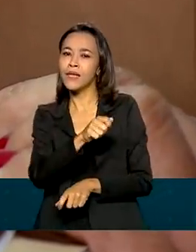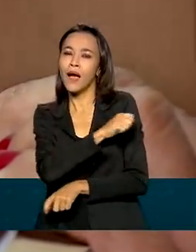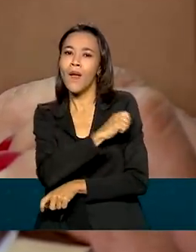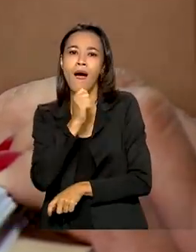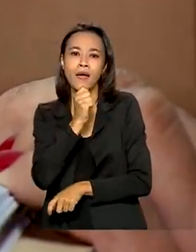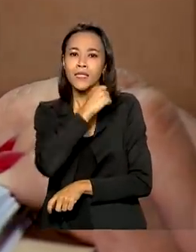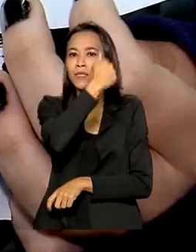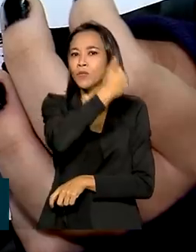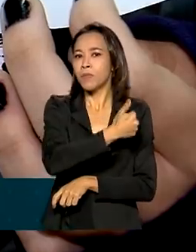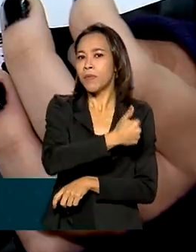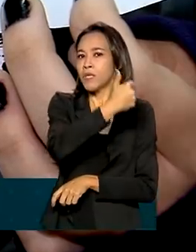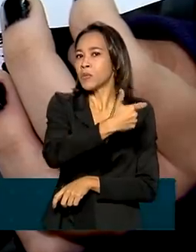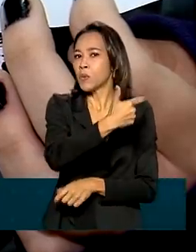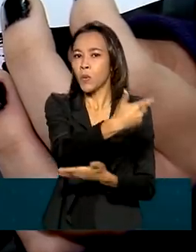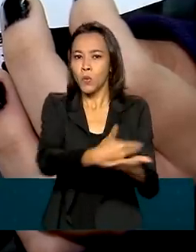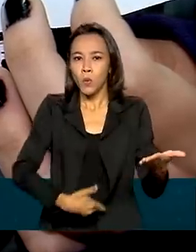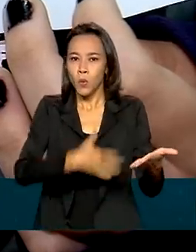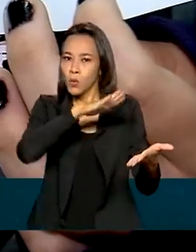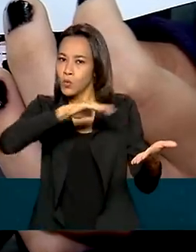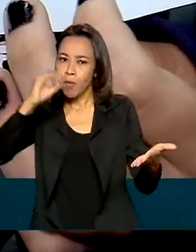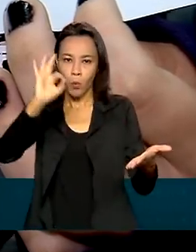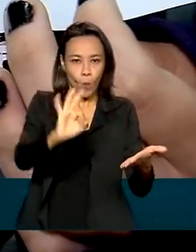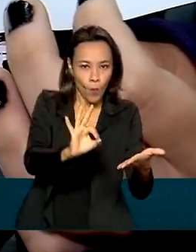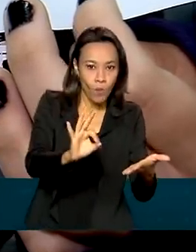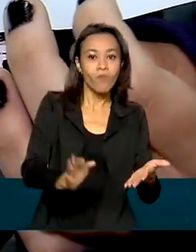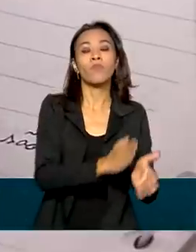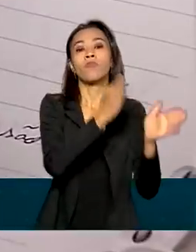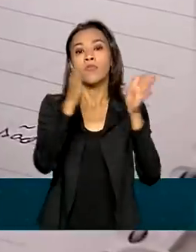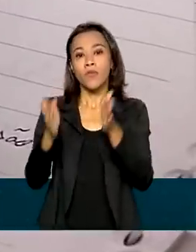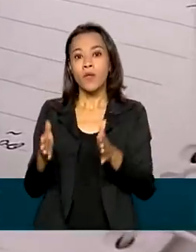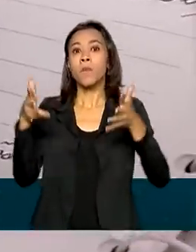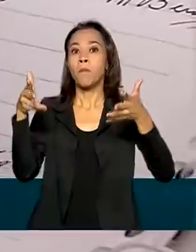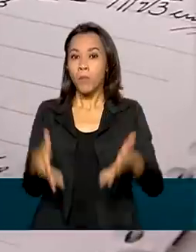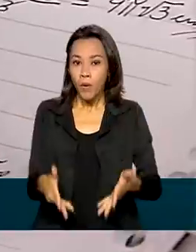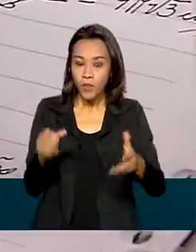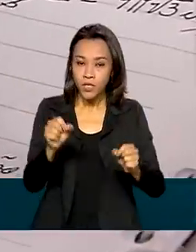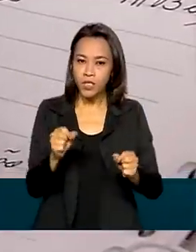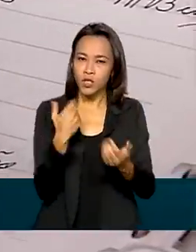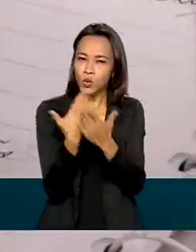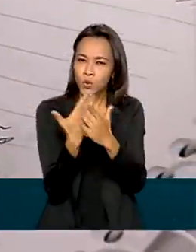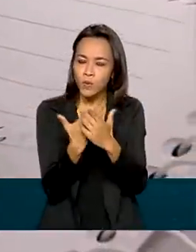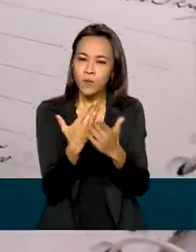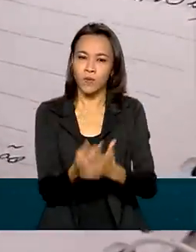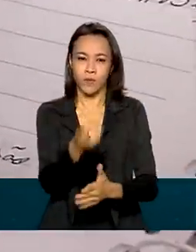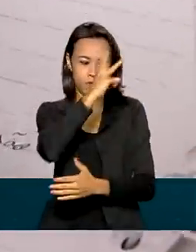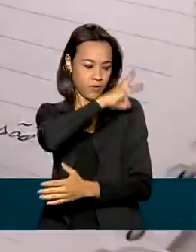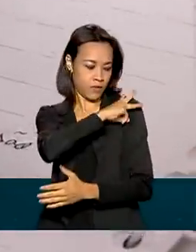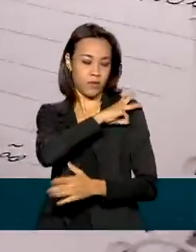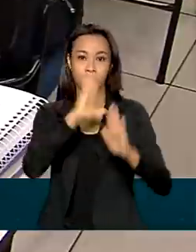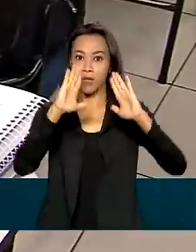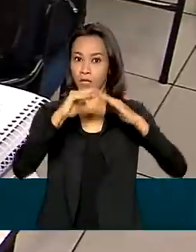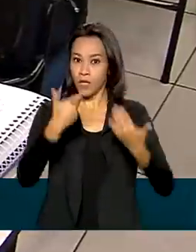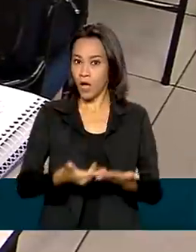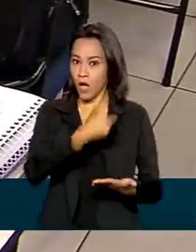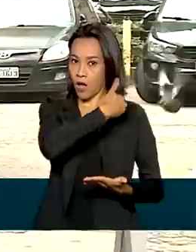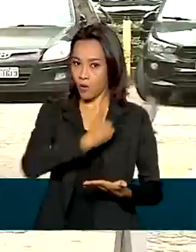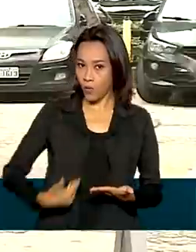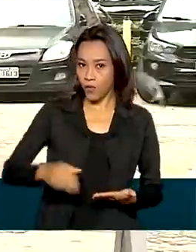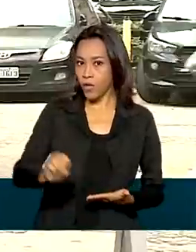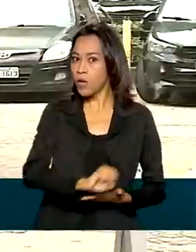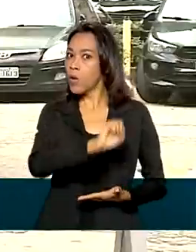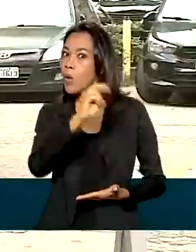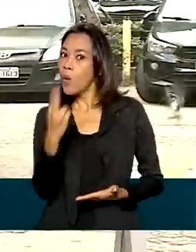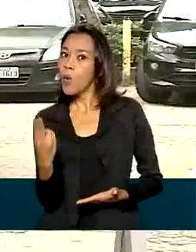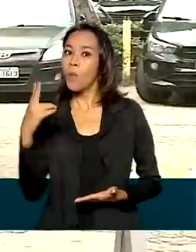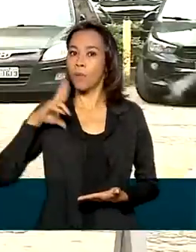chamadas deste ano. Pode participar do ProUni quem tenha cursado todo o ensino médio na rede pública ou na rede particular